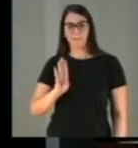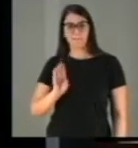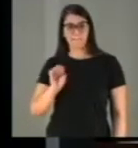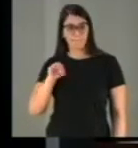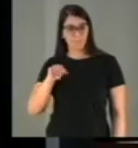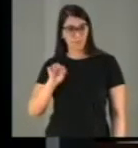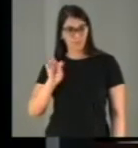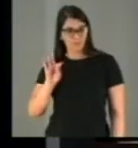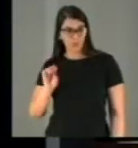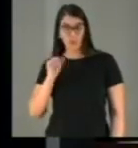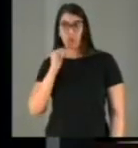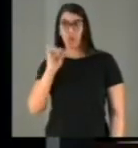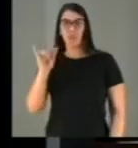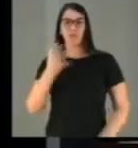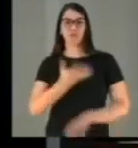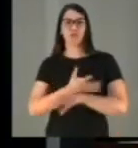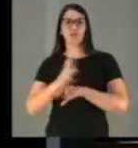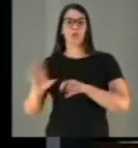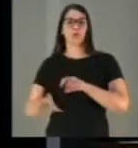sustentáveis.